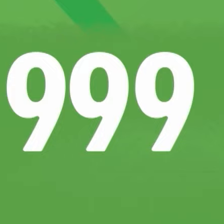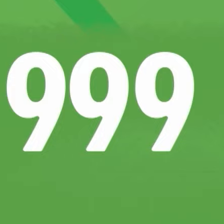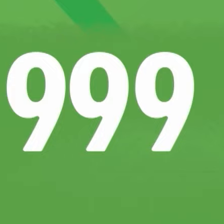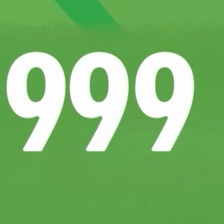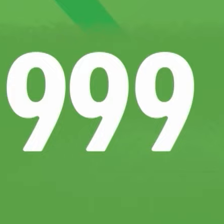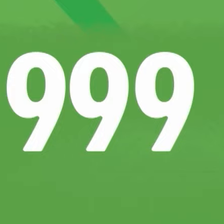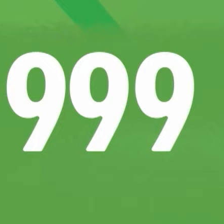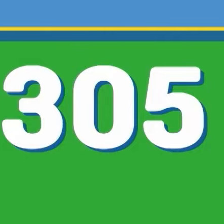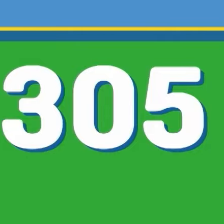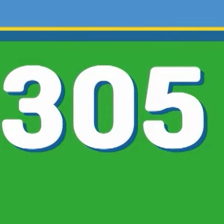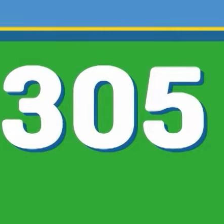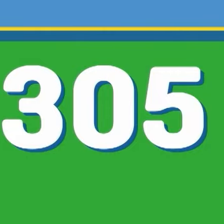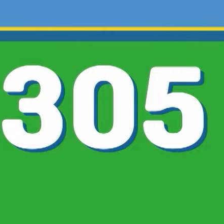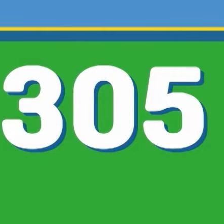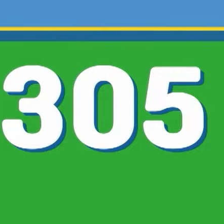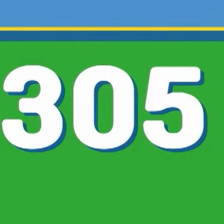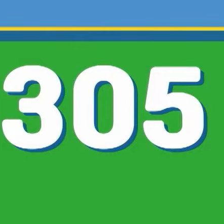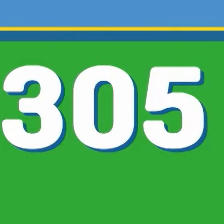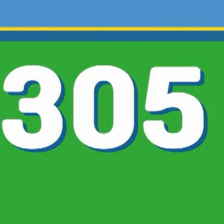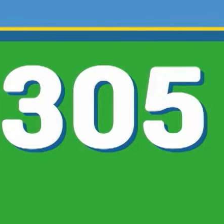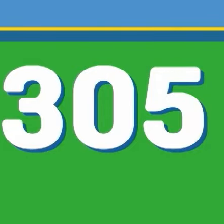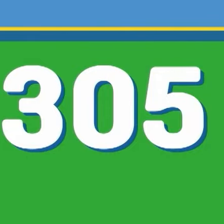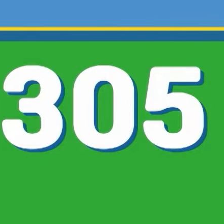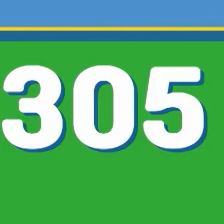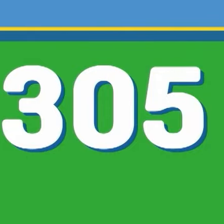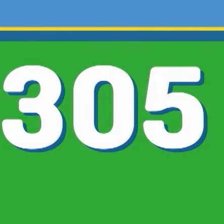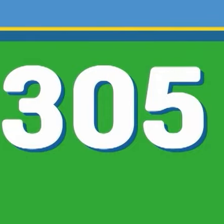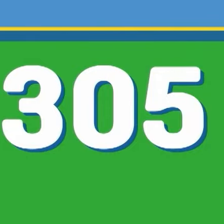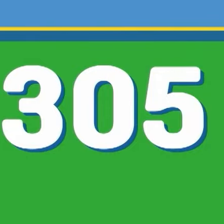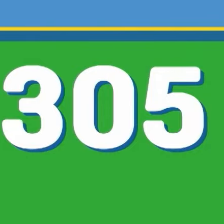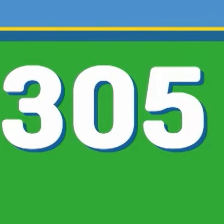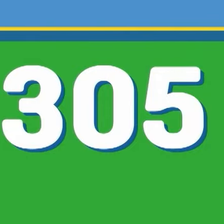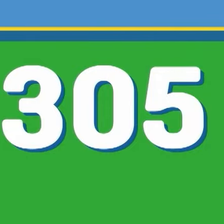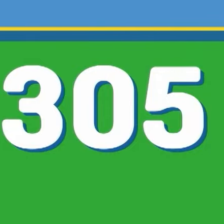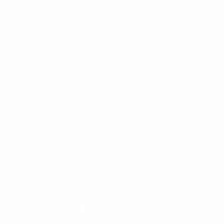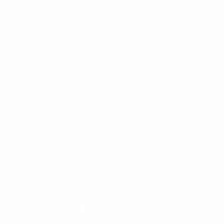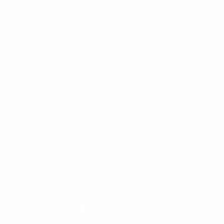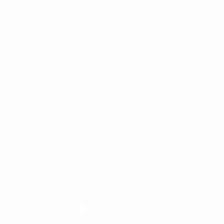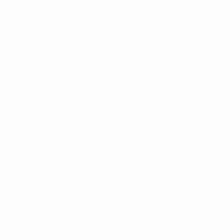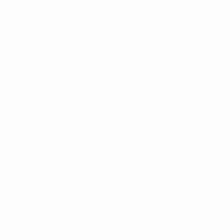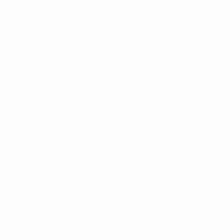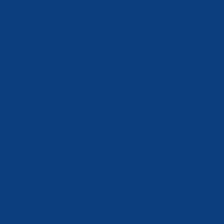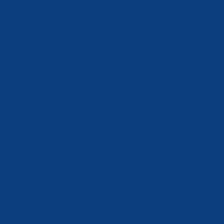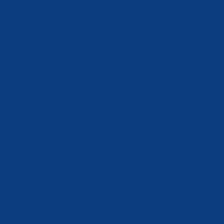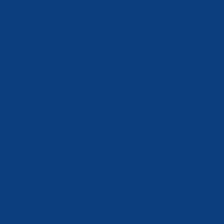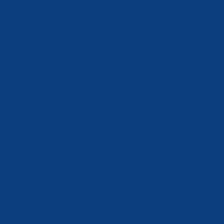,999. Fernanda Maia, tia do suco, 19,305.